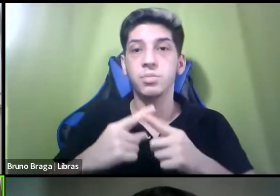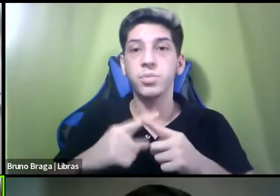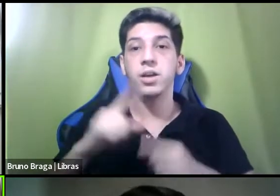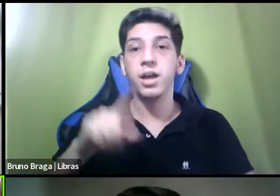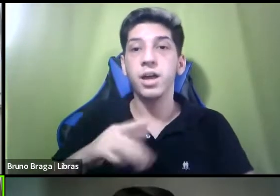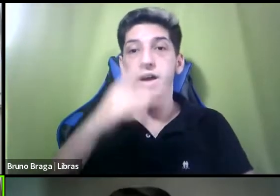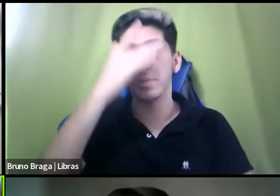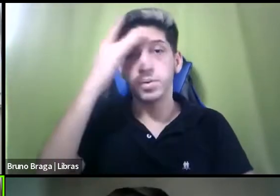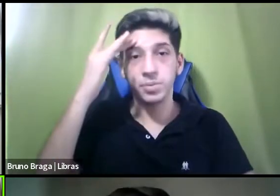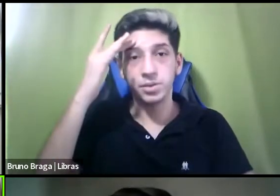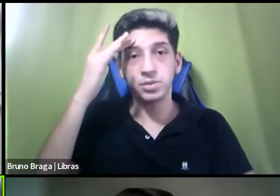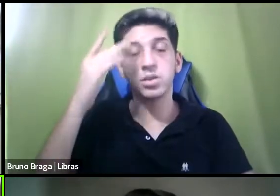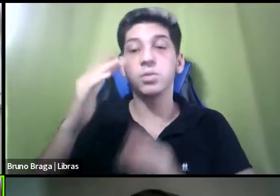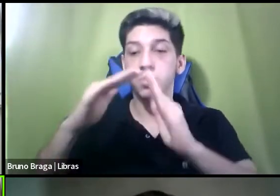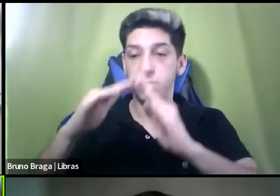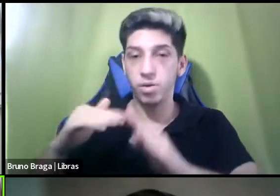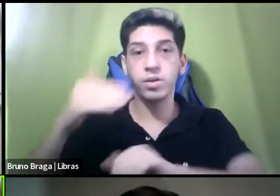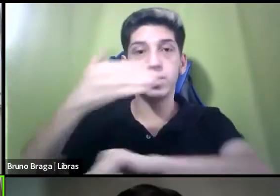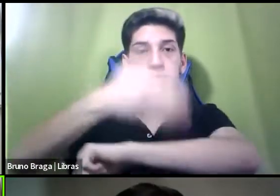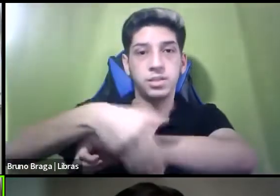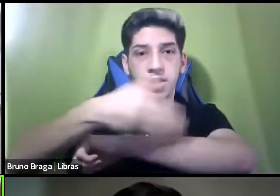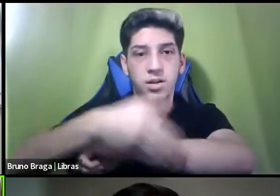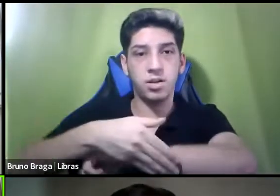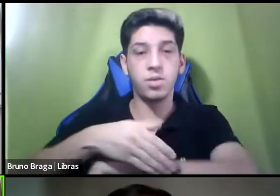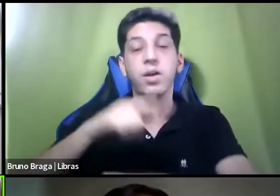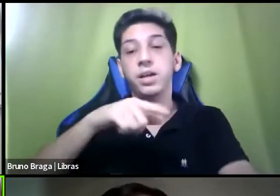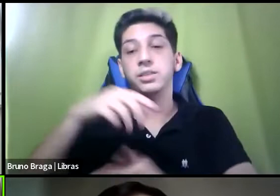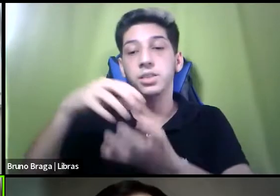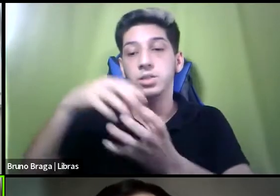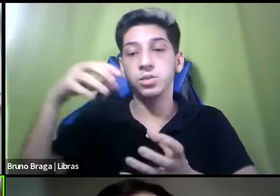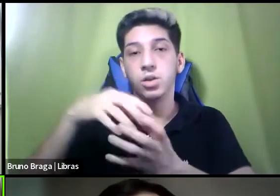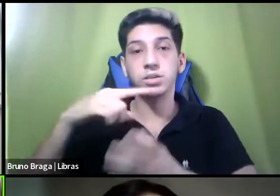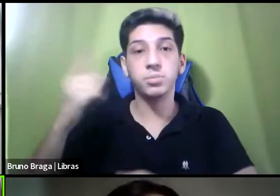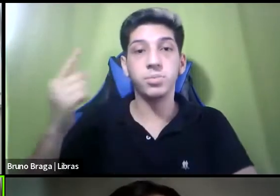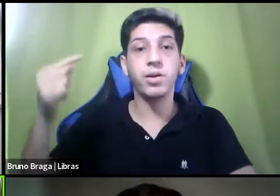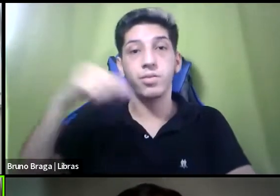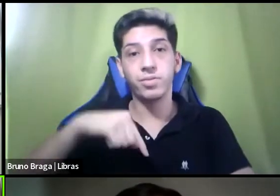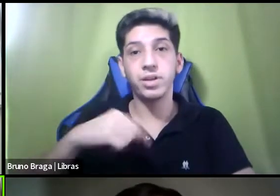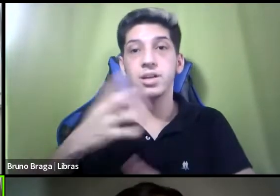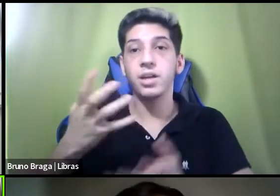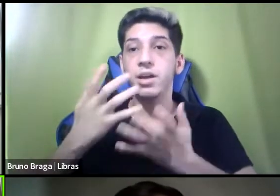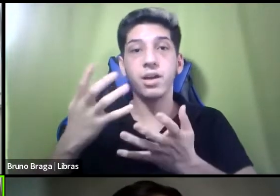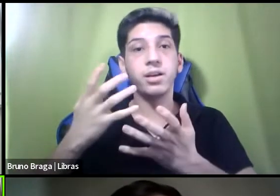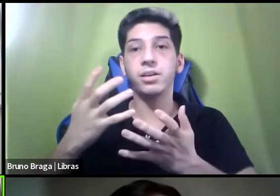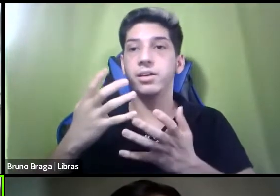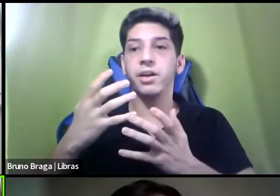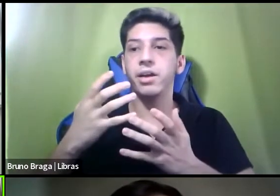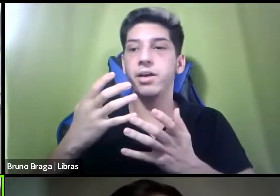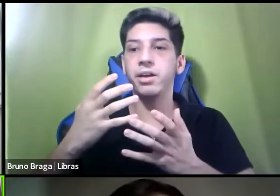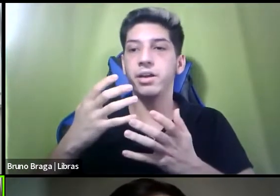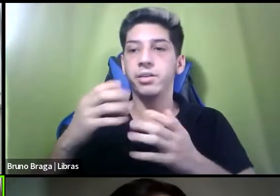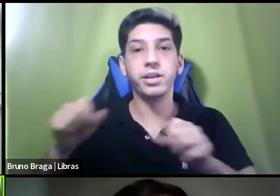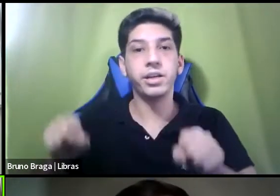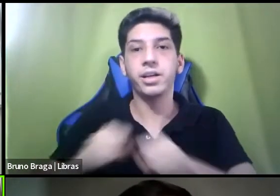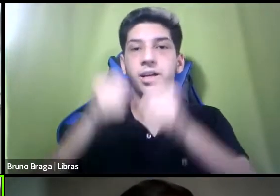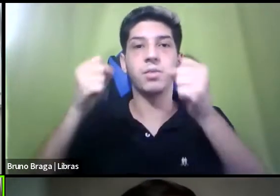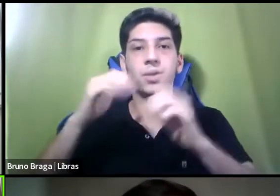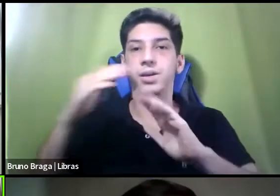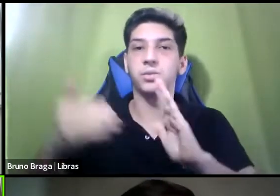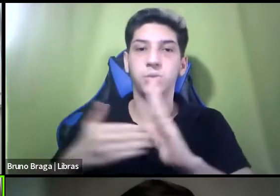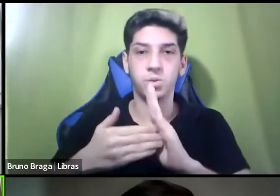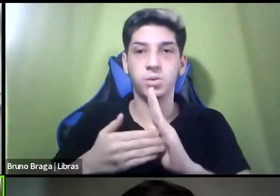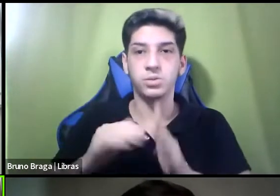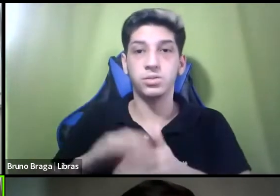pessoa em situação de rua, essa senhora depois ela vem aqui e ela quer quebrar todo o atendimento, e eu falei, olha, ela tem que